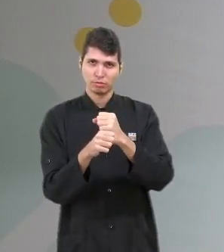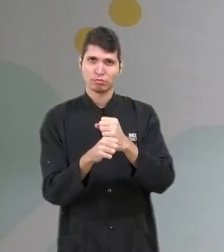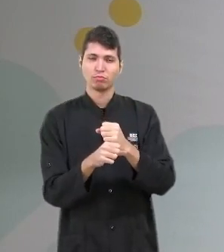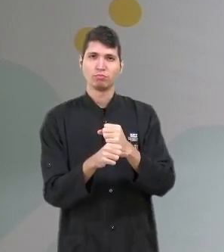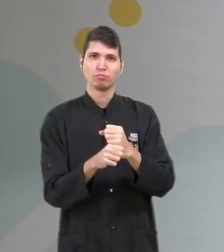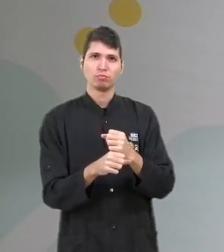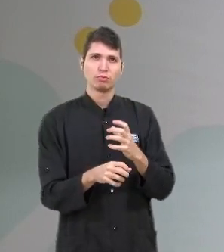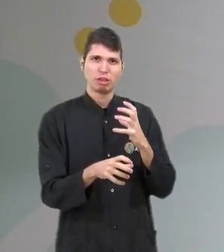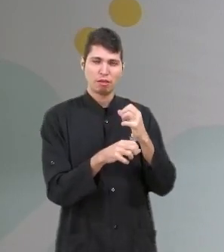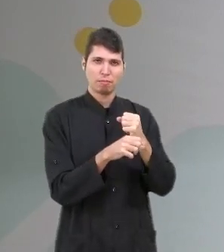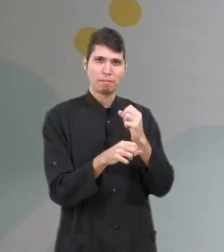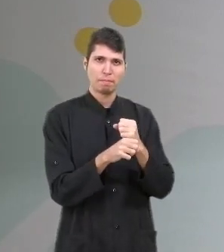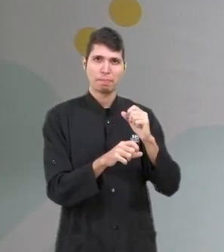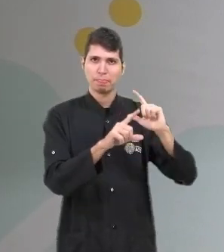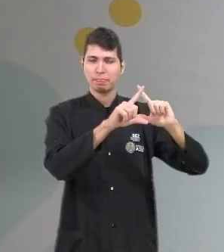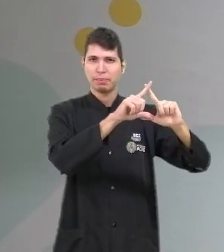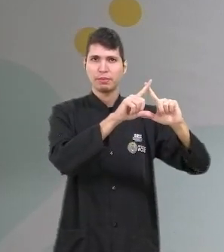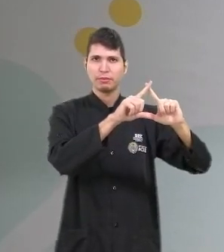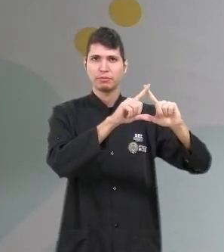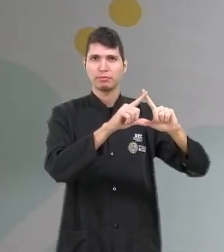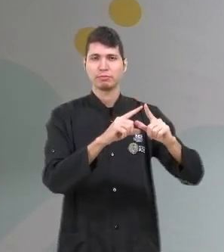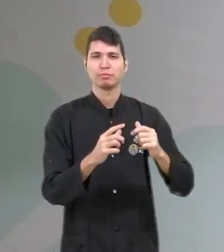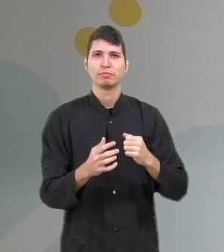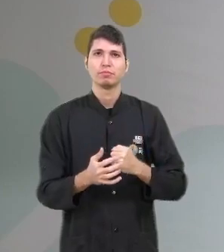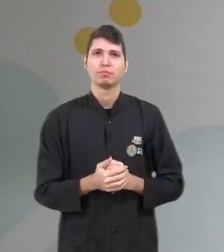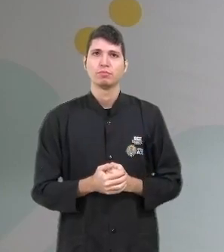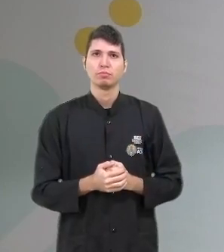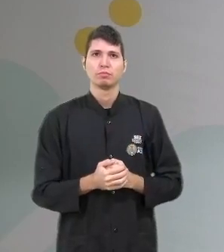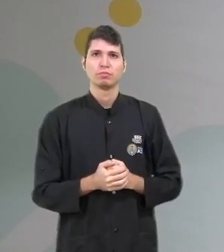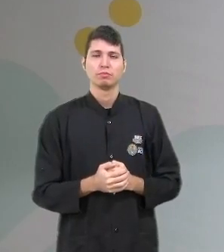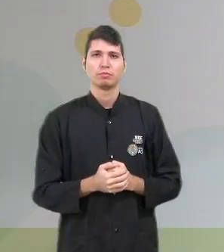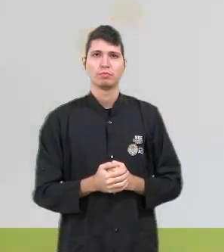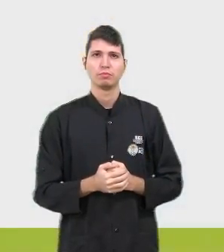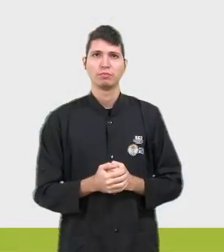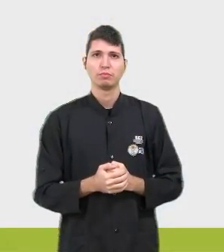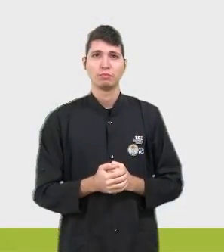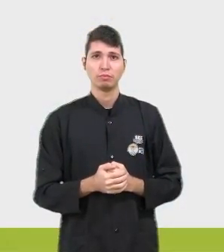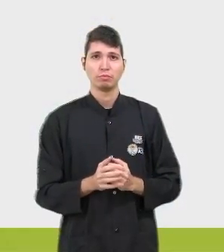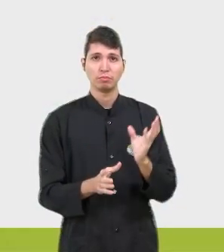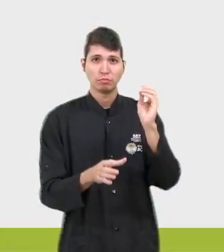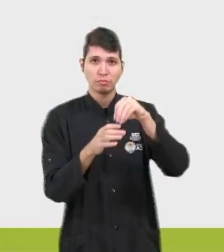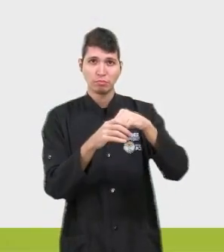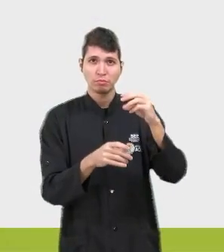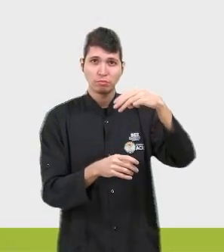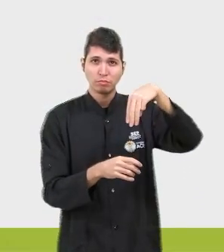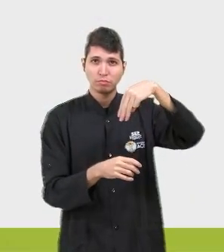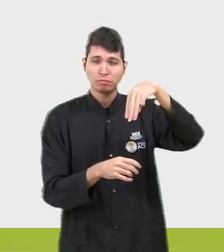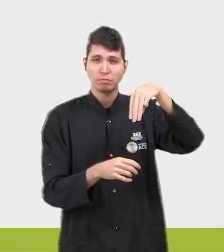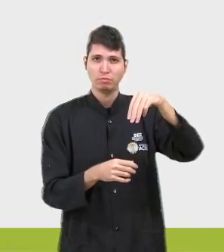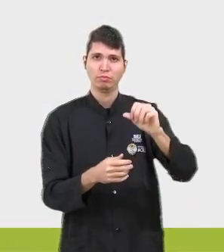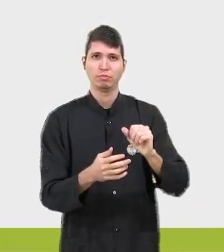Chega em X linha, em X duas linhas. A ideia é a seguinte, Existe uma relação matemática chamada de